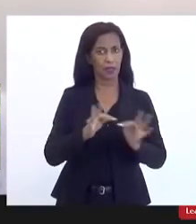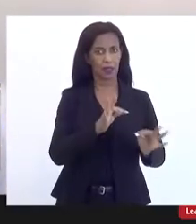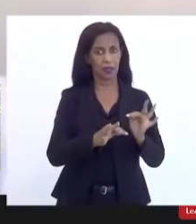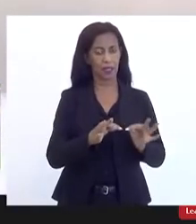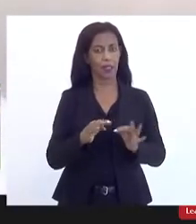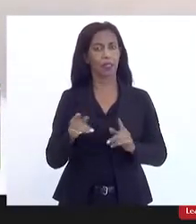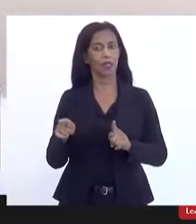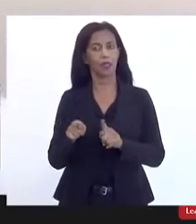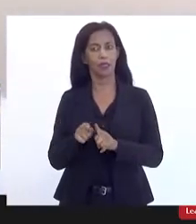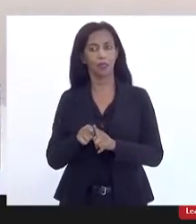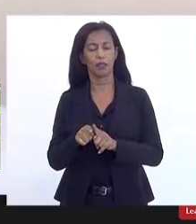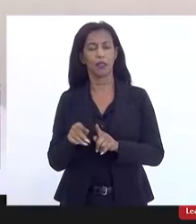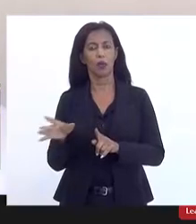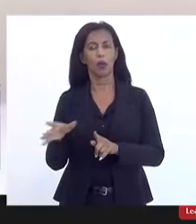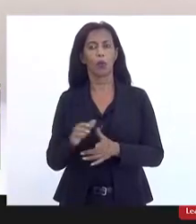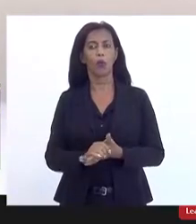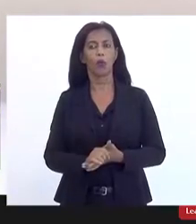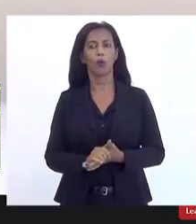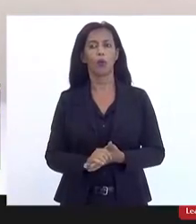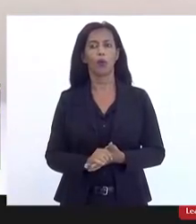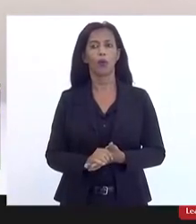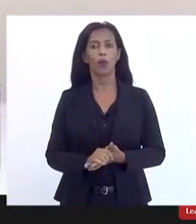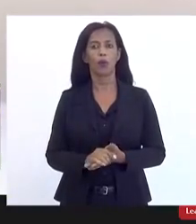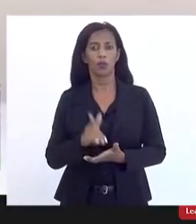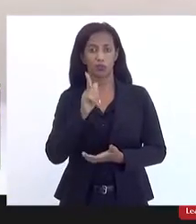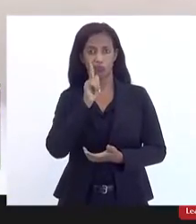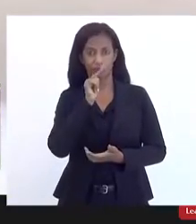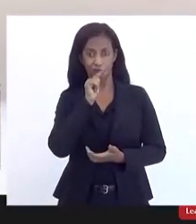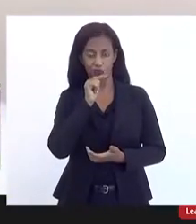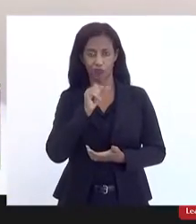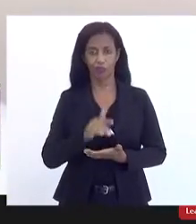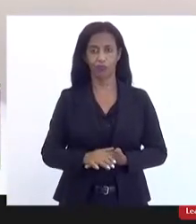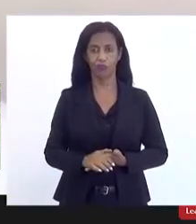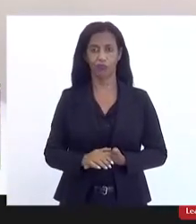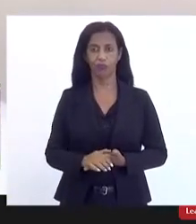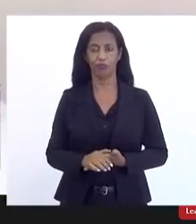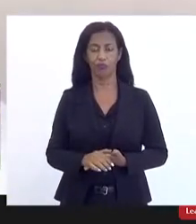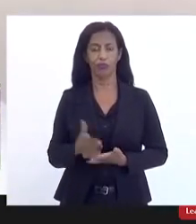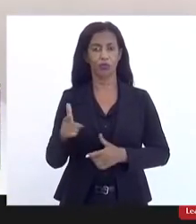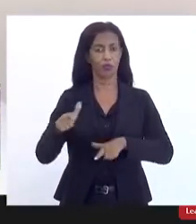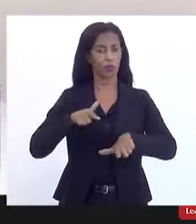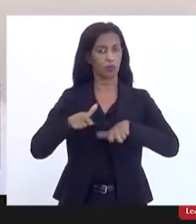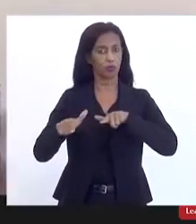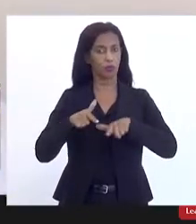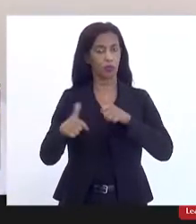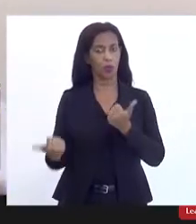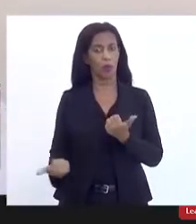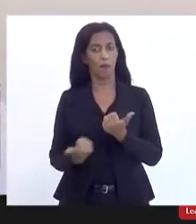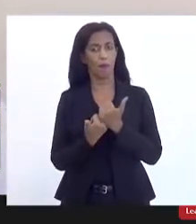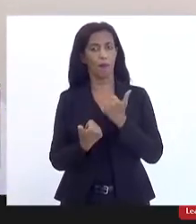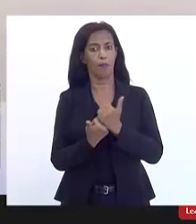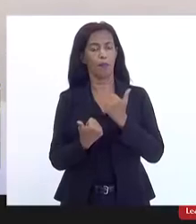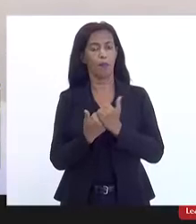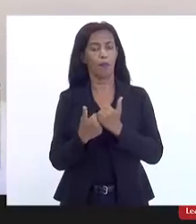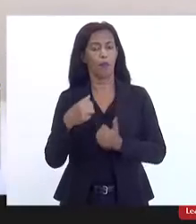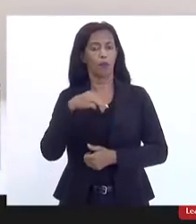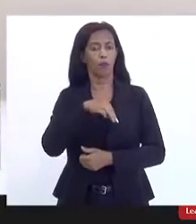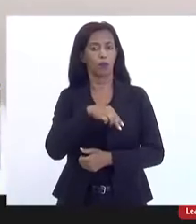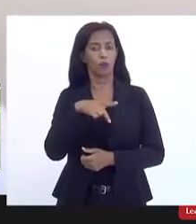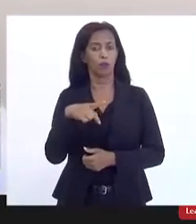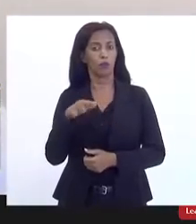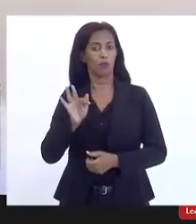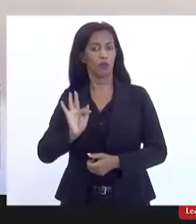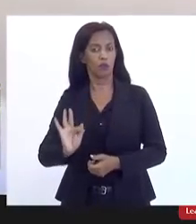de ordenamento e captação da água estamos trabalhando com o apoio direto do Ministério Público